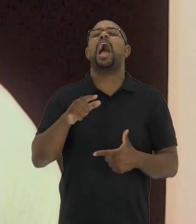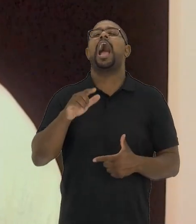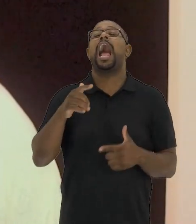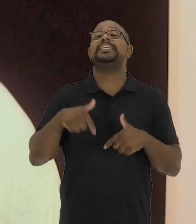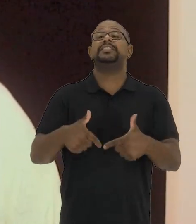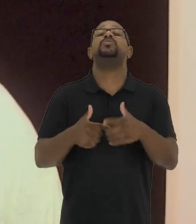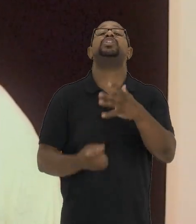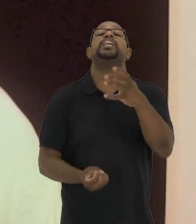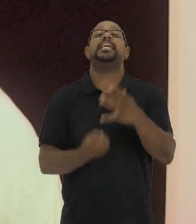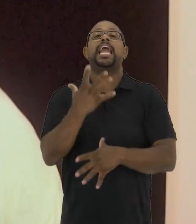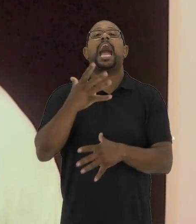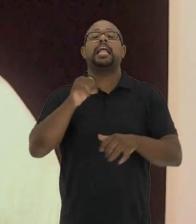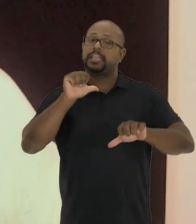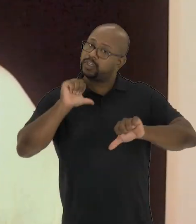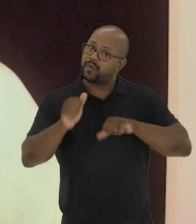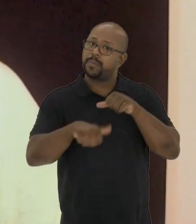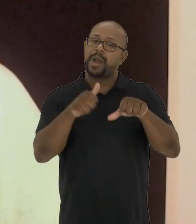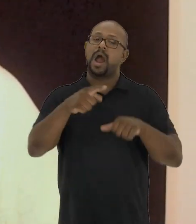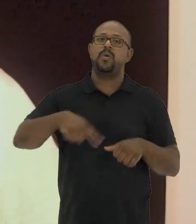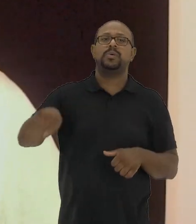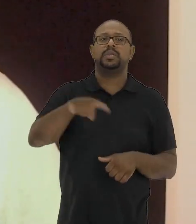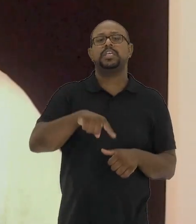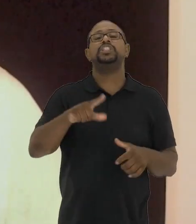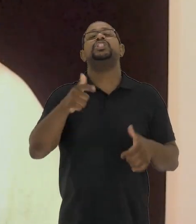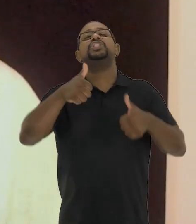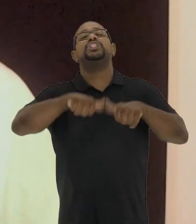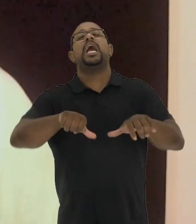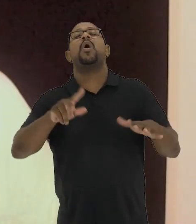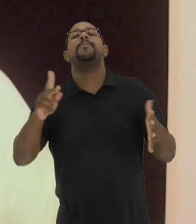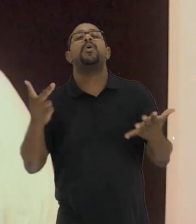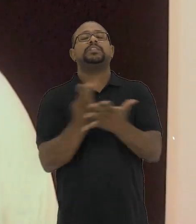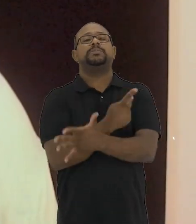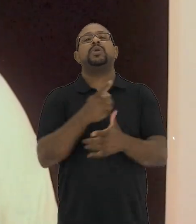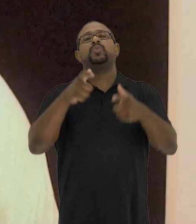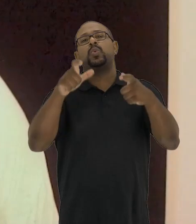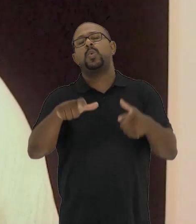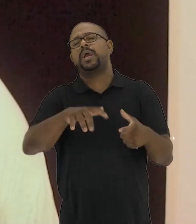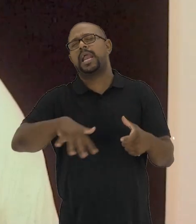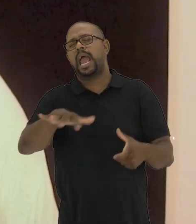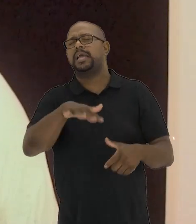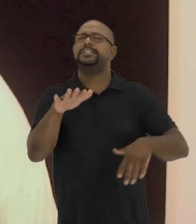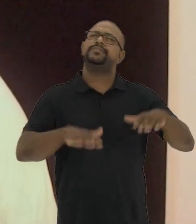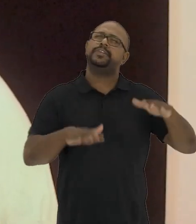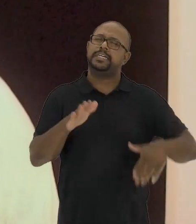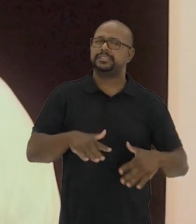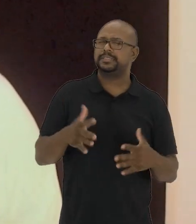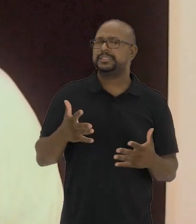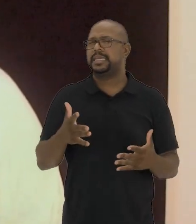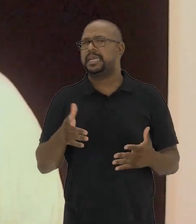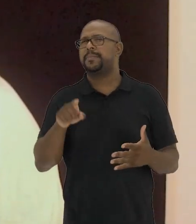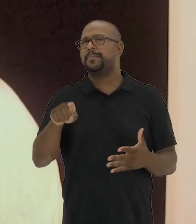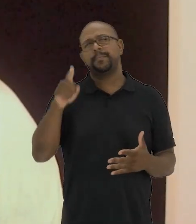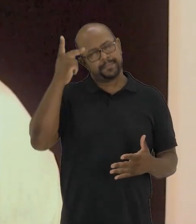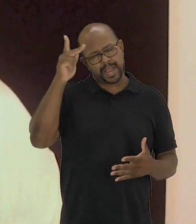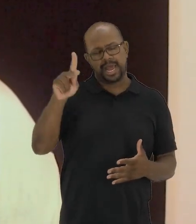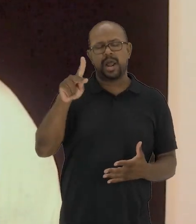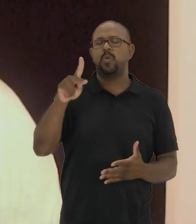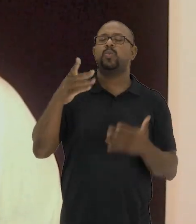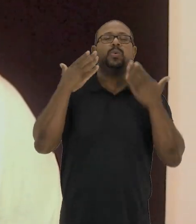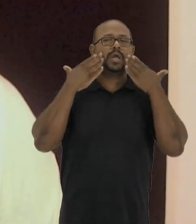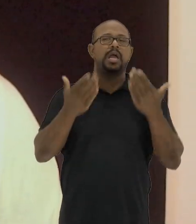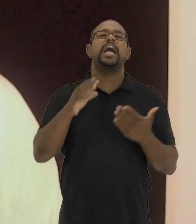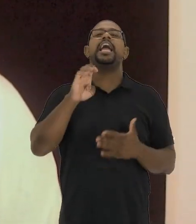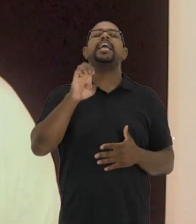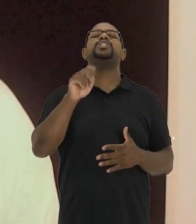fundadas na ação de criar, na ação de transformar o que se dá como um acontecimento num lugar muitas vezes